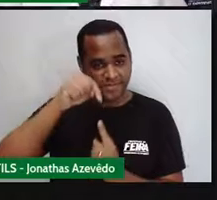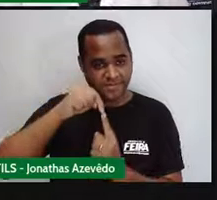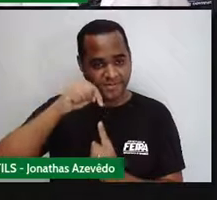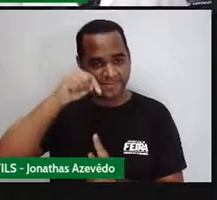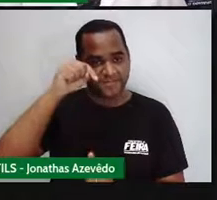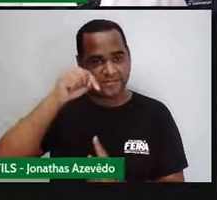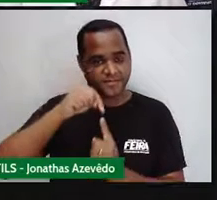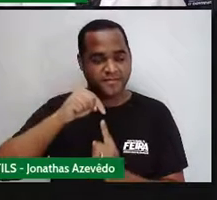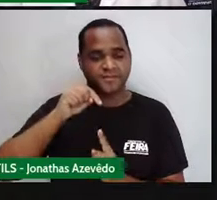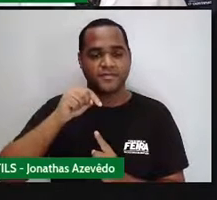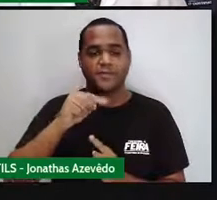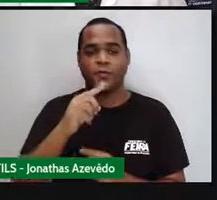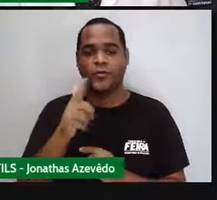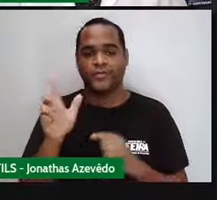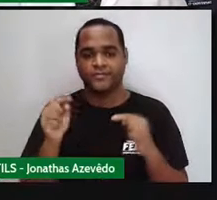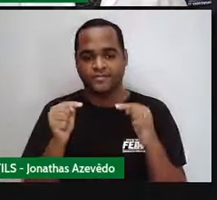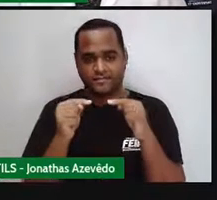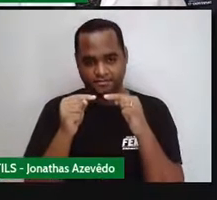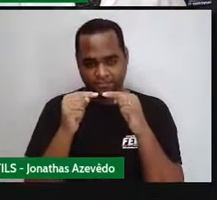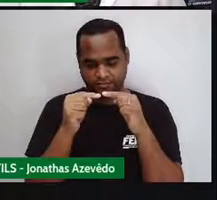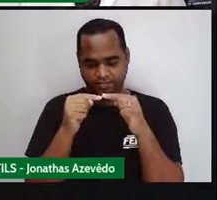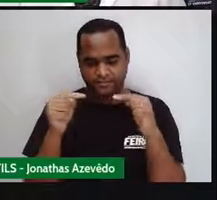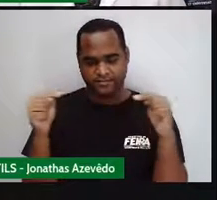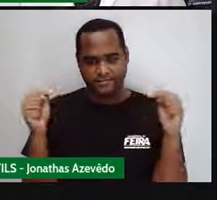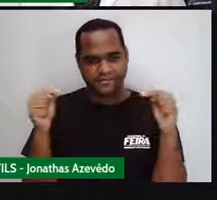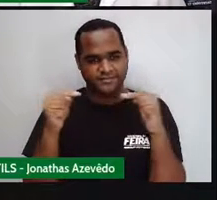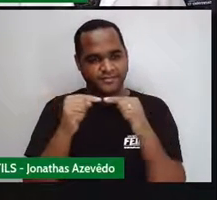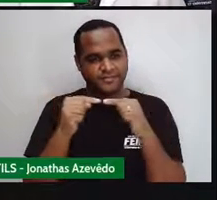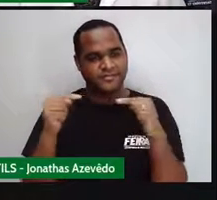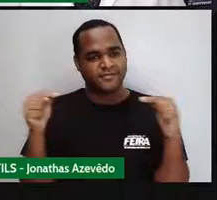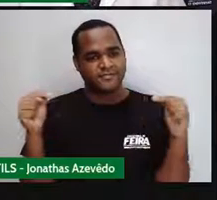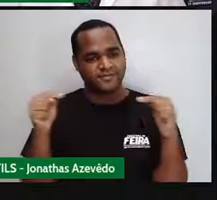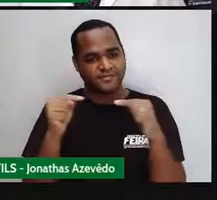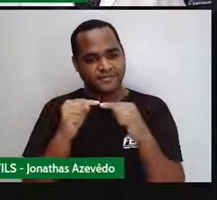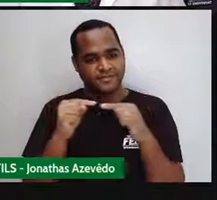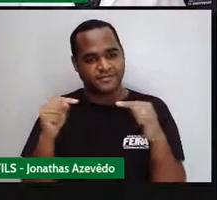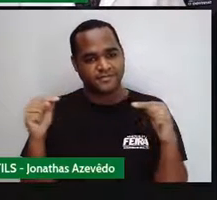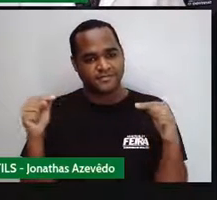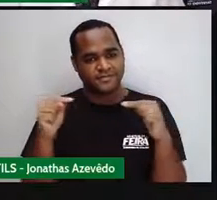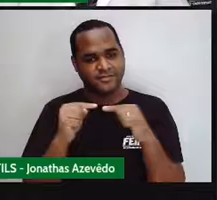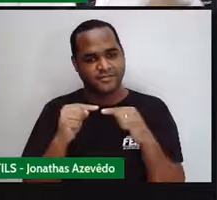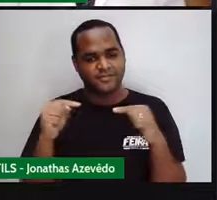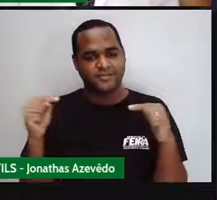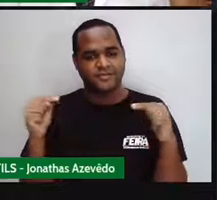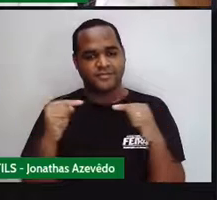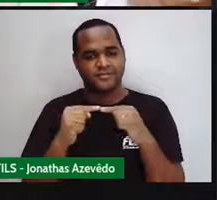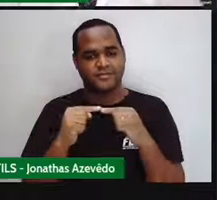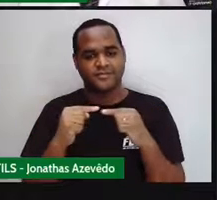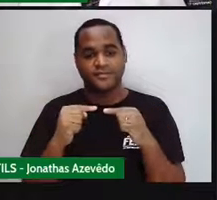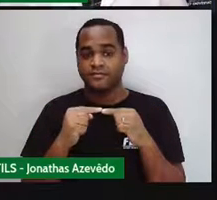que fica na vertical. E essa diagonal que fica deitada fica na horizontal.